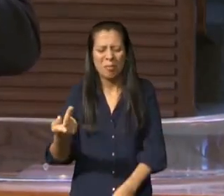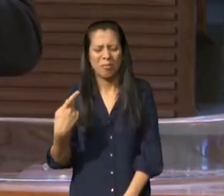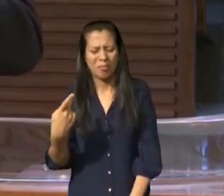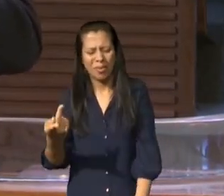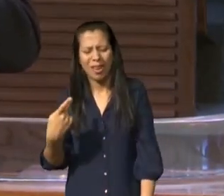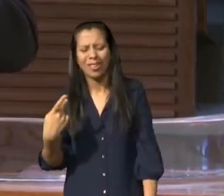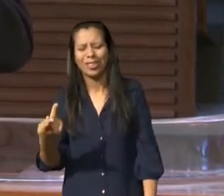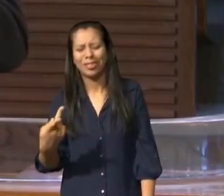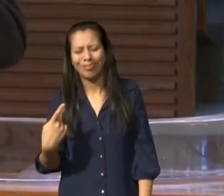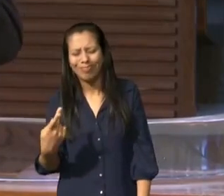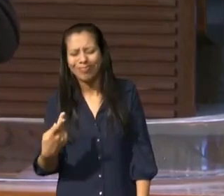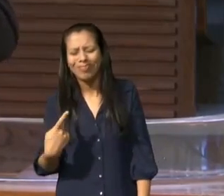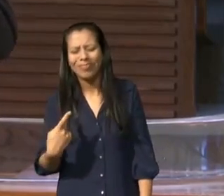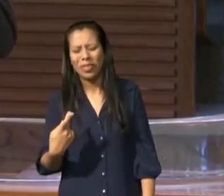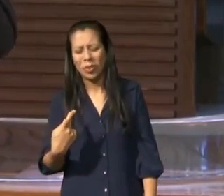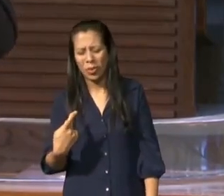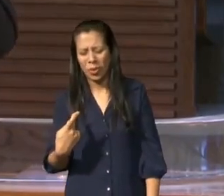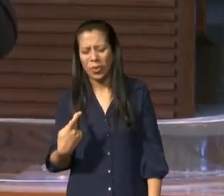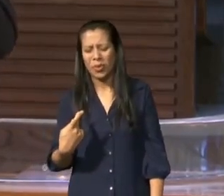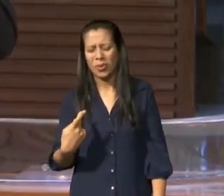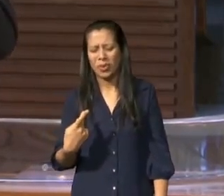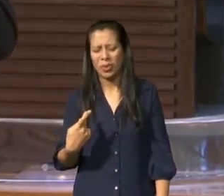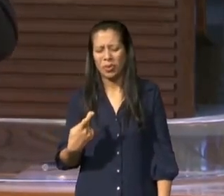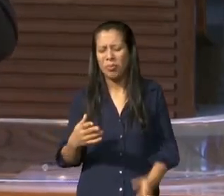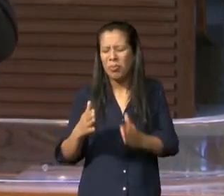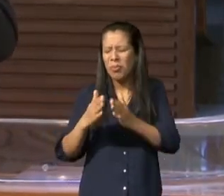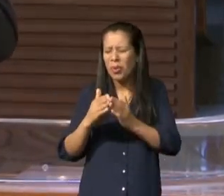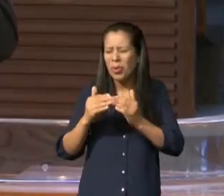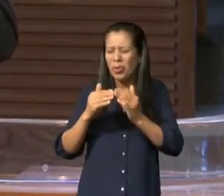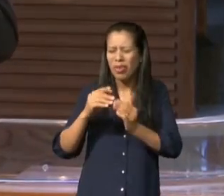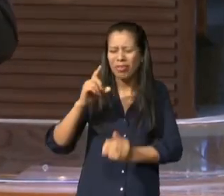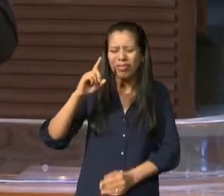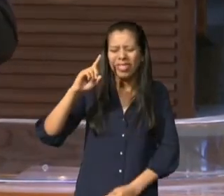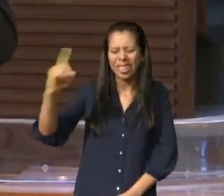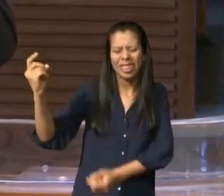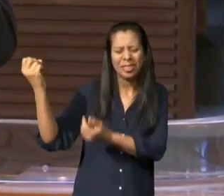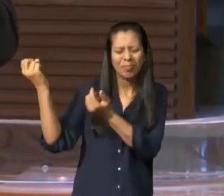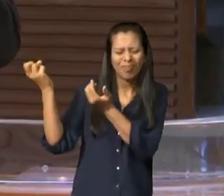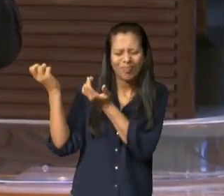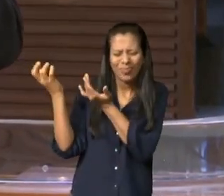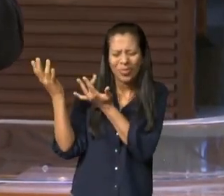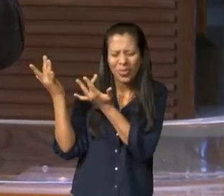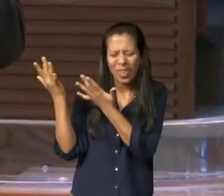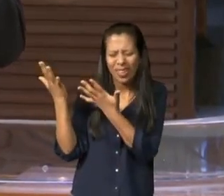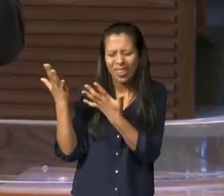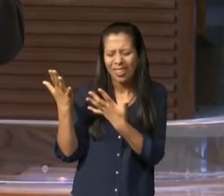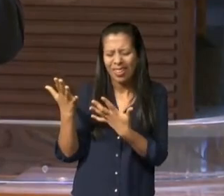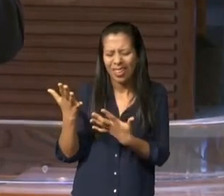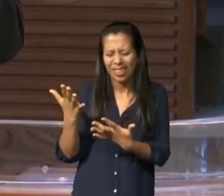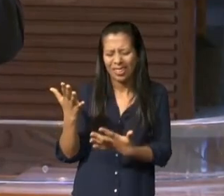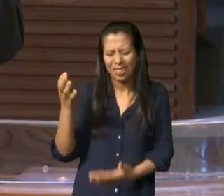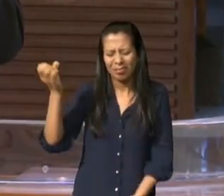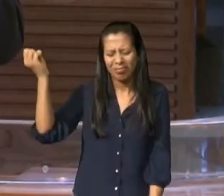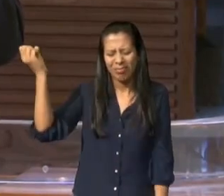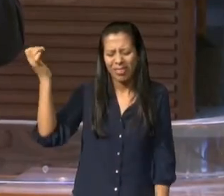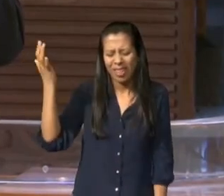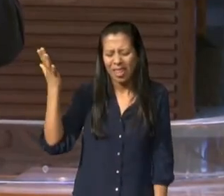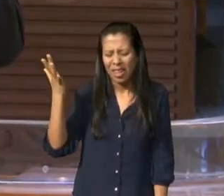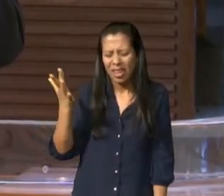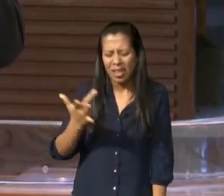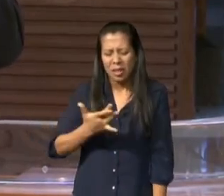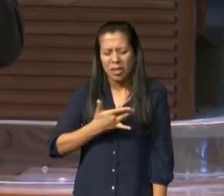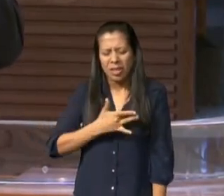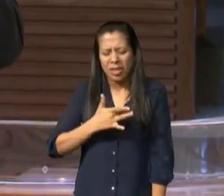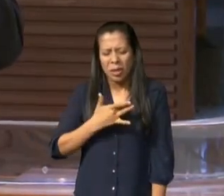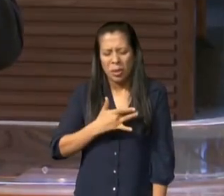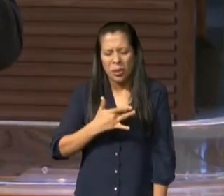era para os nossos dias ó Senhor que a tua graça que a tua misericórdia esteja ao nosso